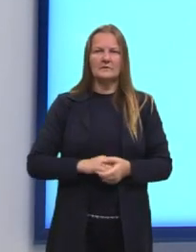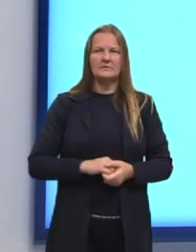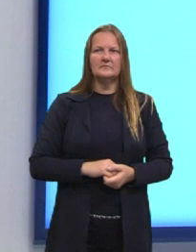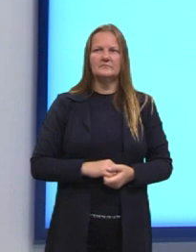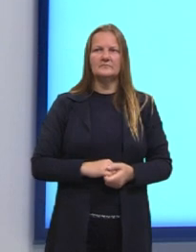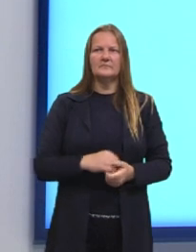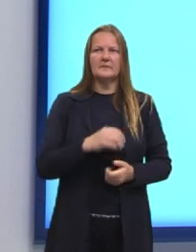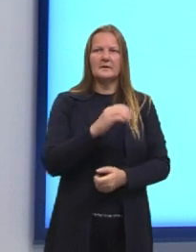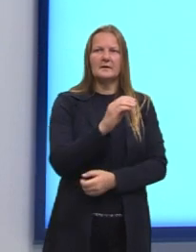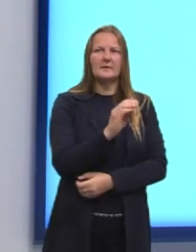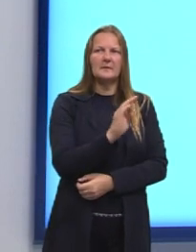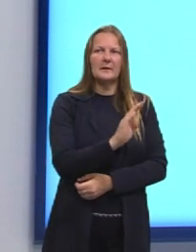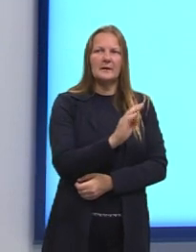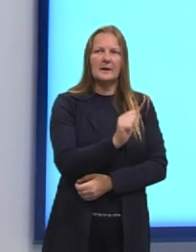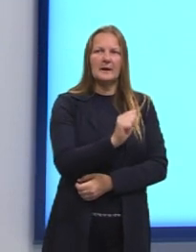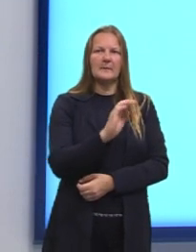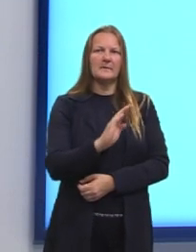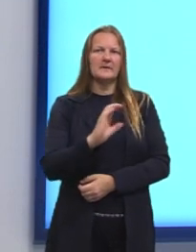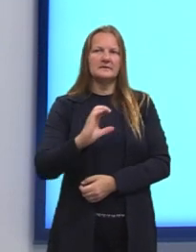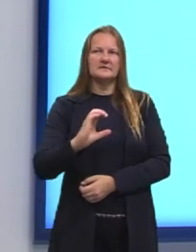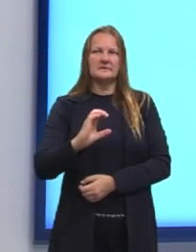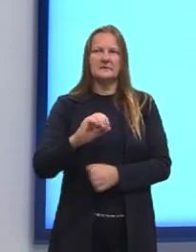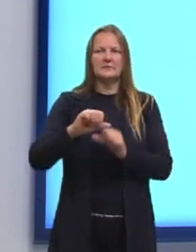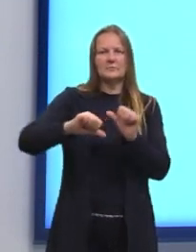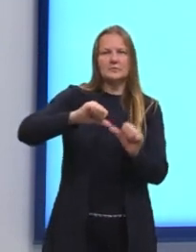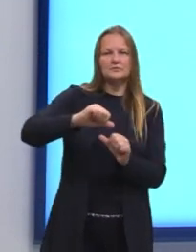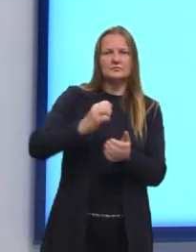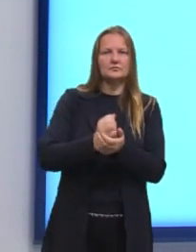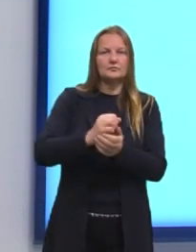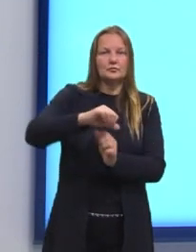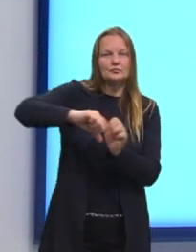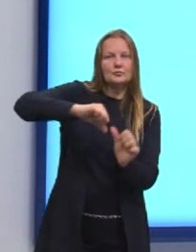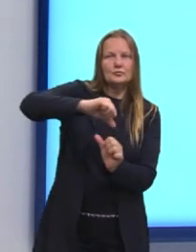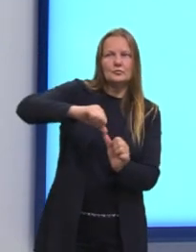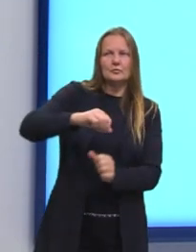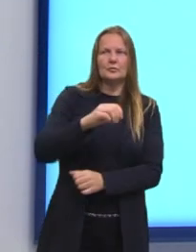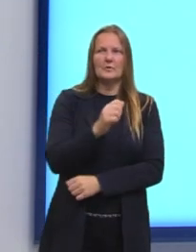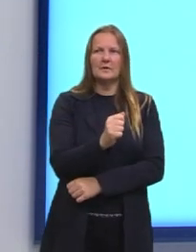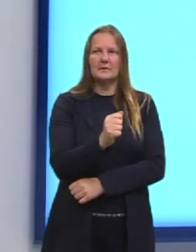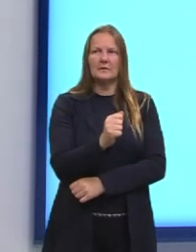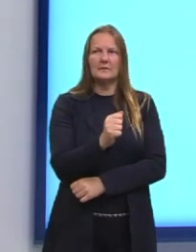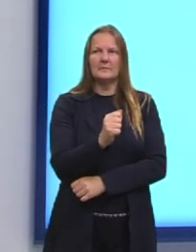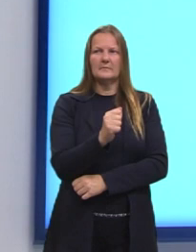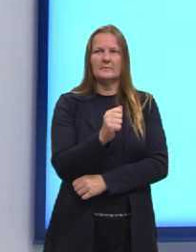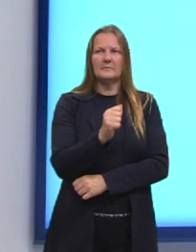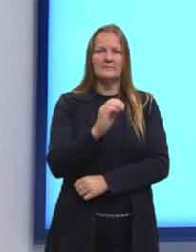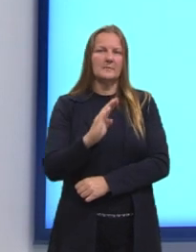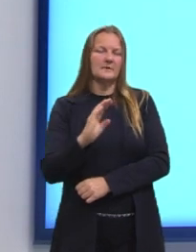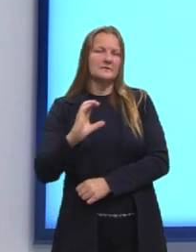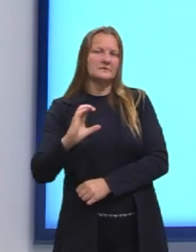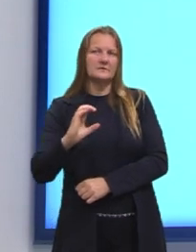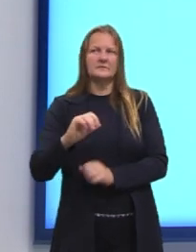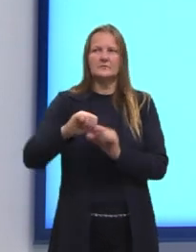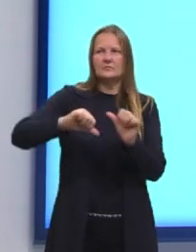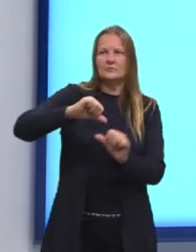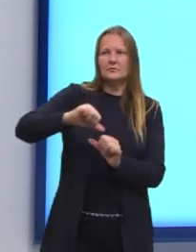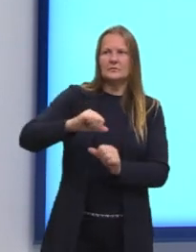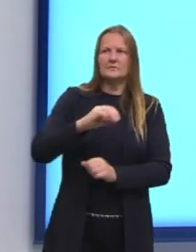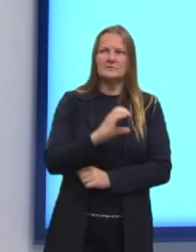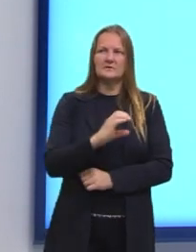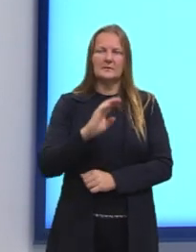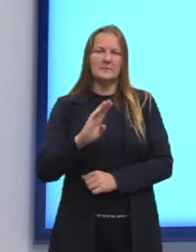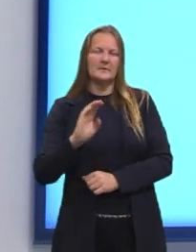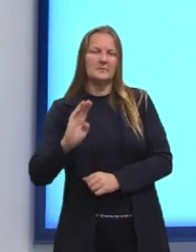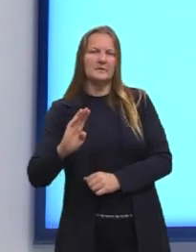B e o C. Ou então eu posso trocar, colocar o A, depois o C, depois o B. Mas dessa